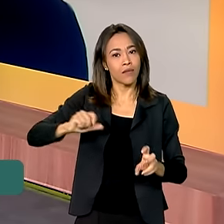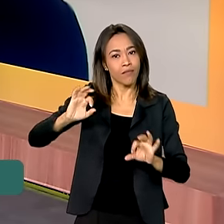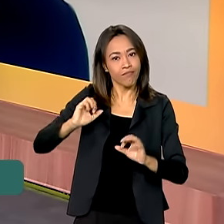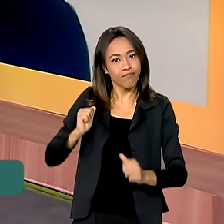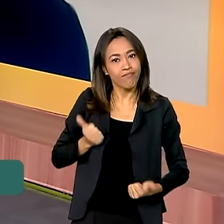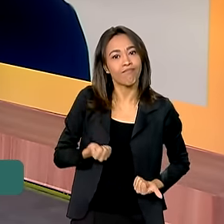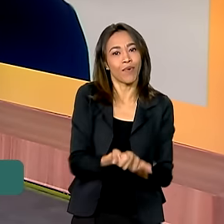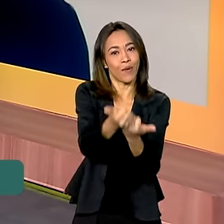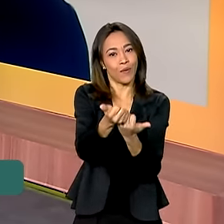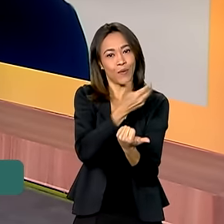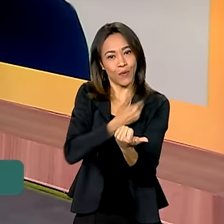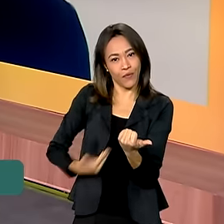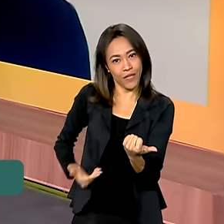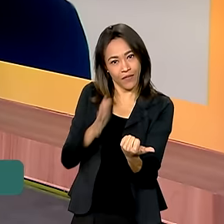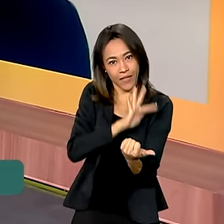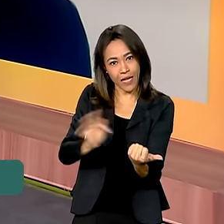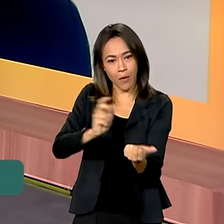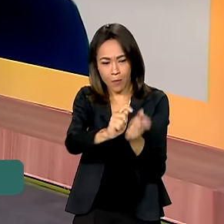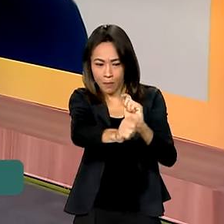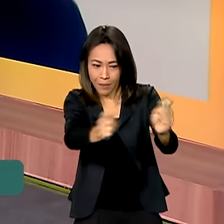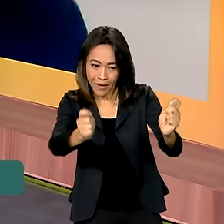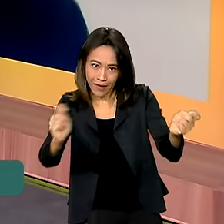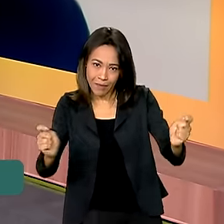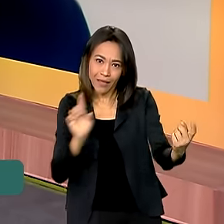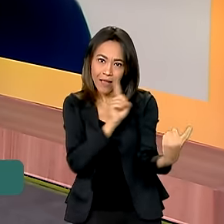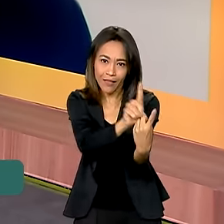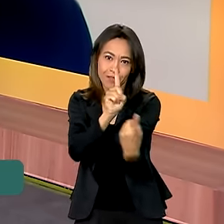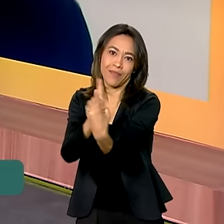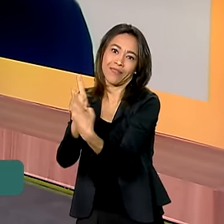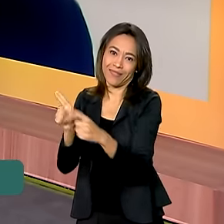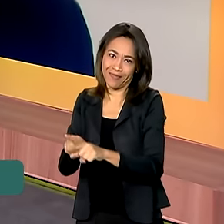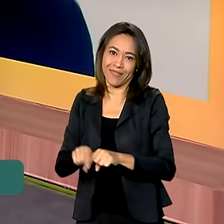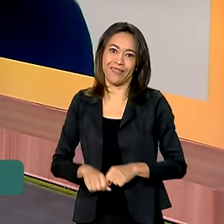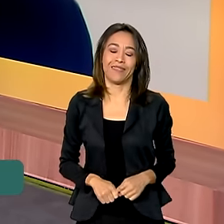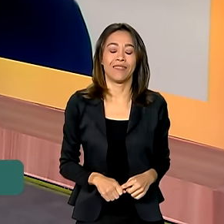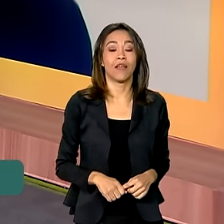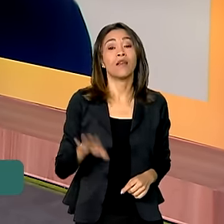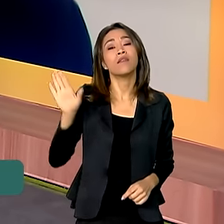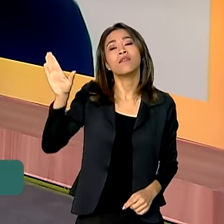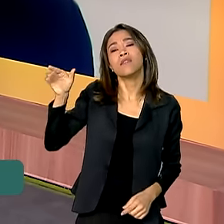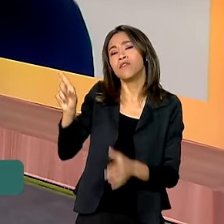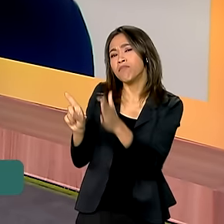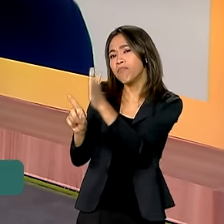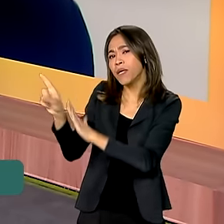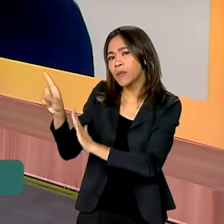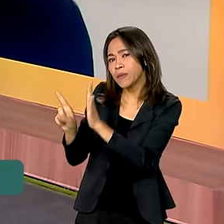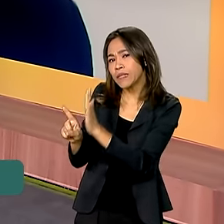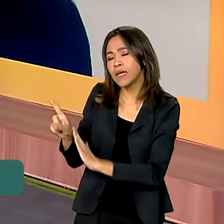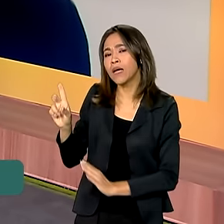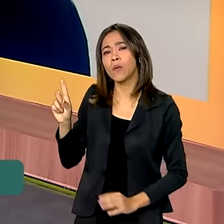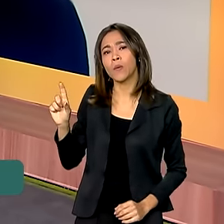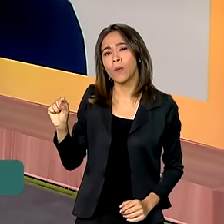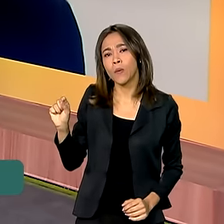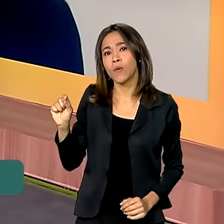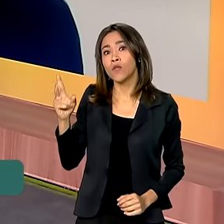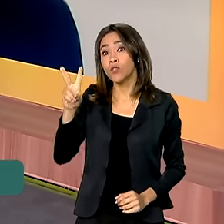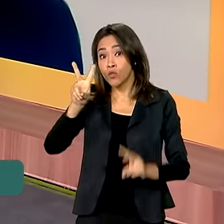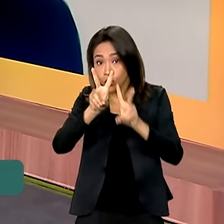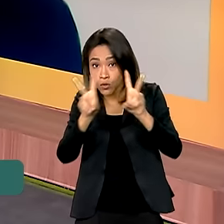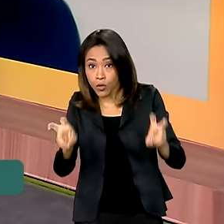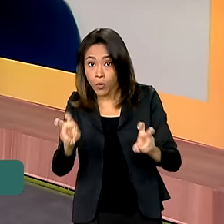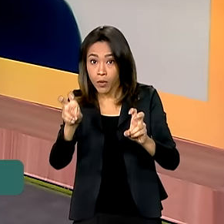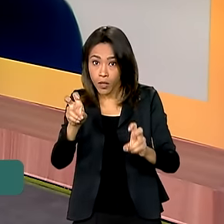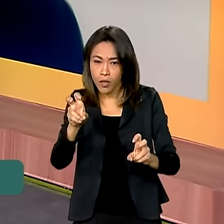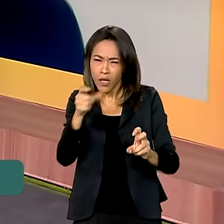federal fazendo os pagamentos e o atendimento. Superintendente, eu já queria começar falando sobre o auxílio,